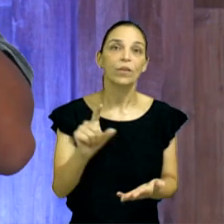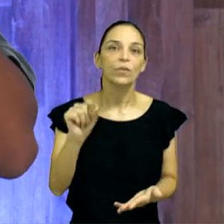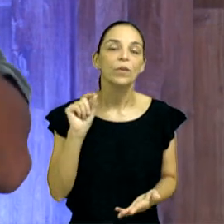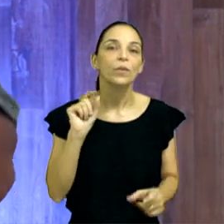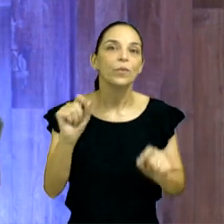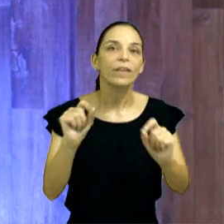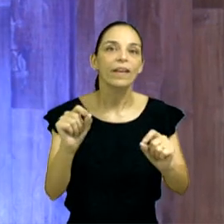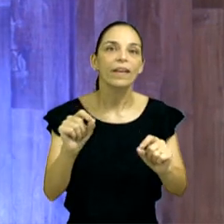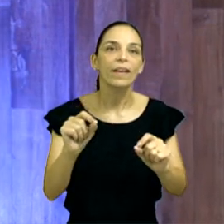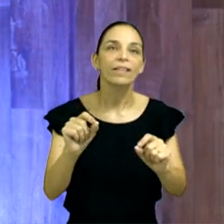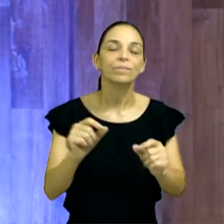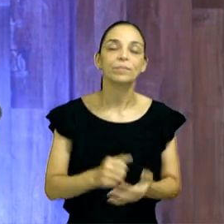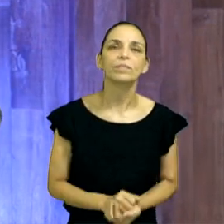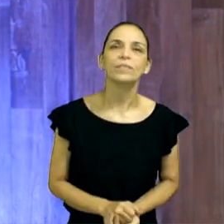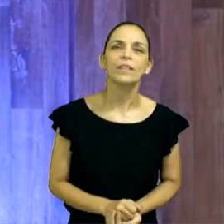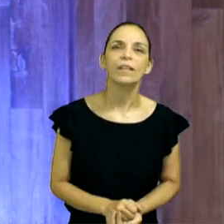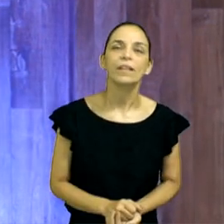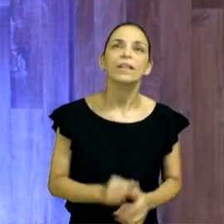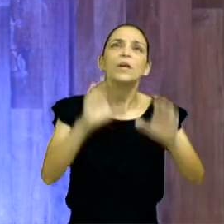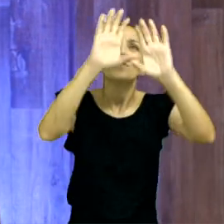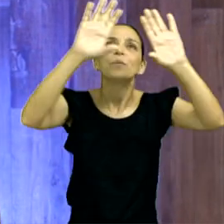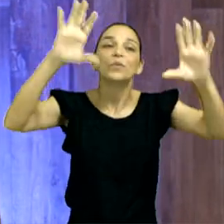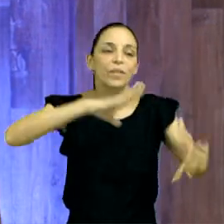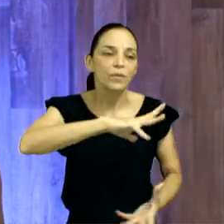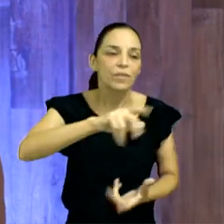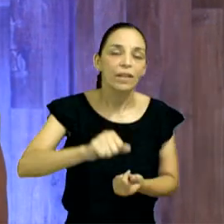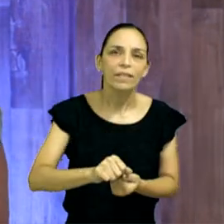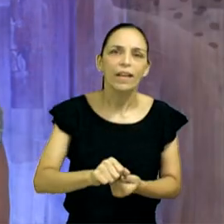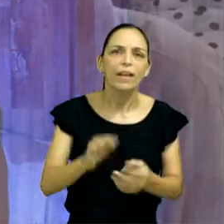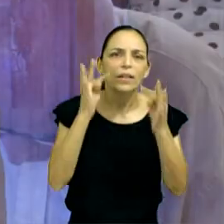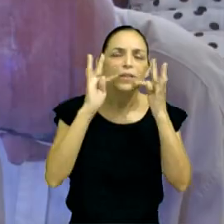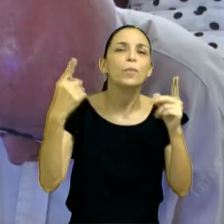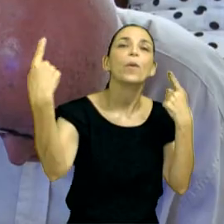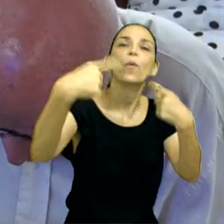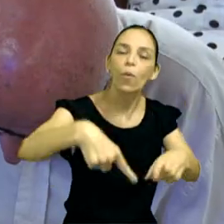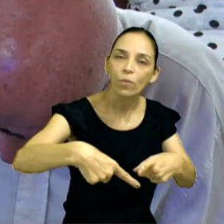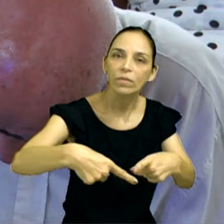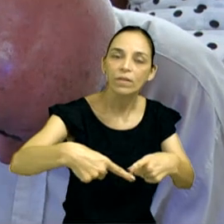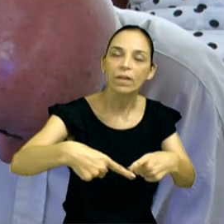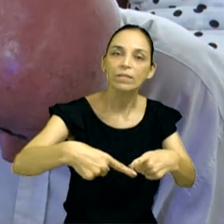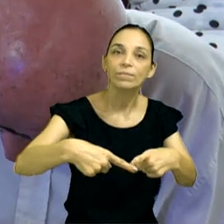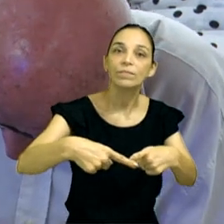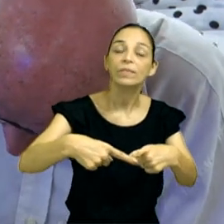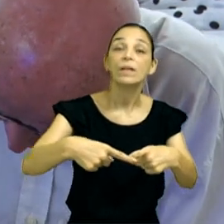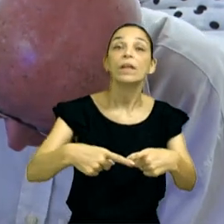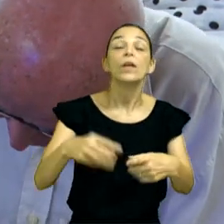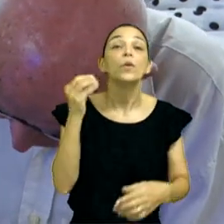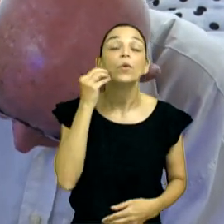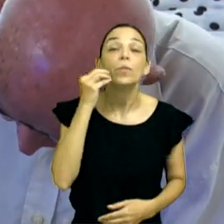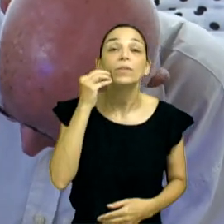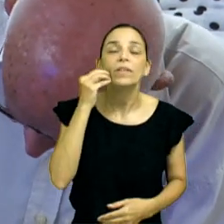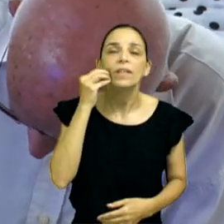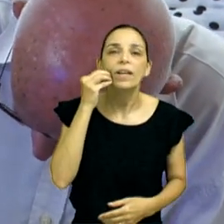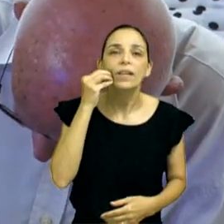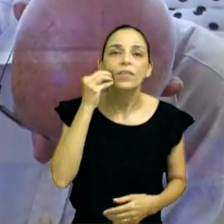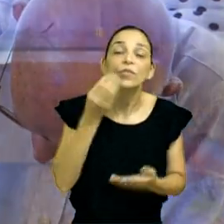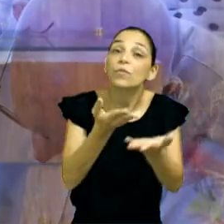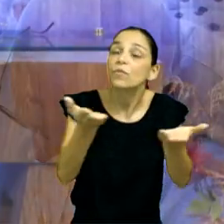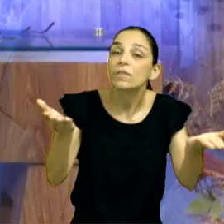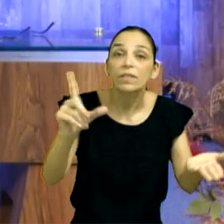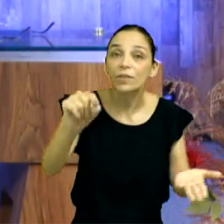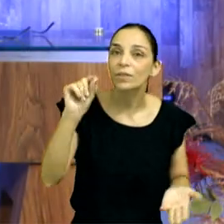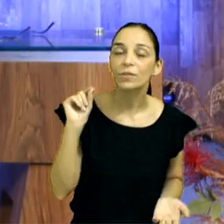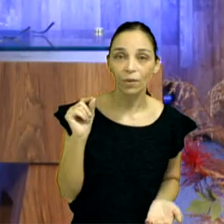chamo o céu e a terra como testemunhas contra vocês. E eu lhes dou a oportunidade de